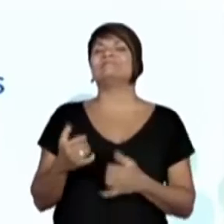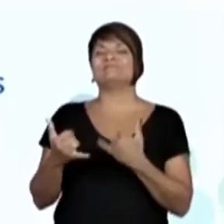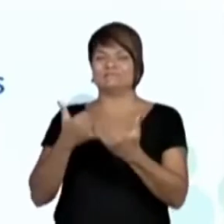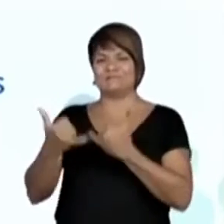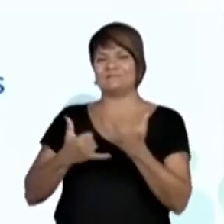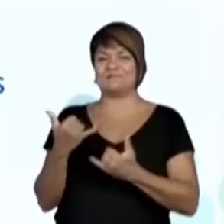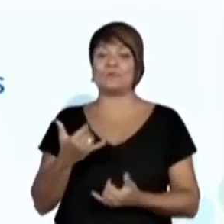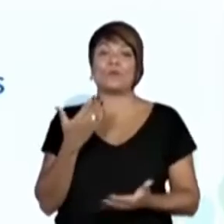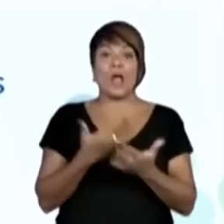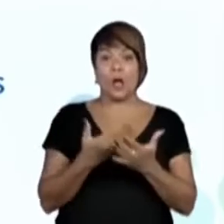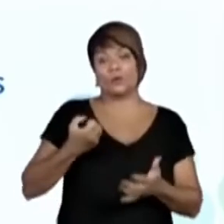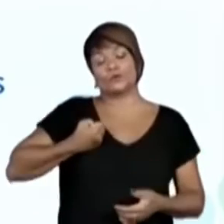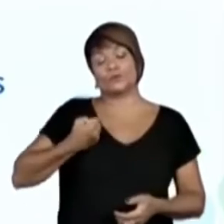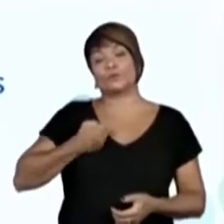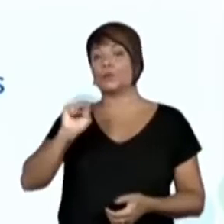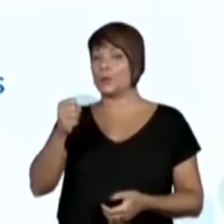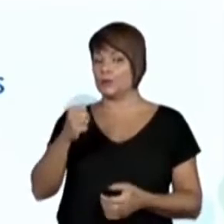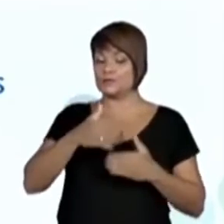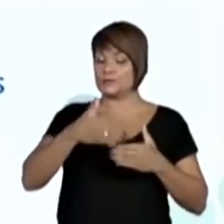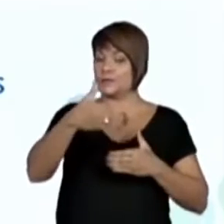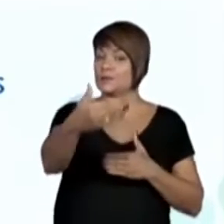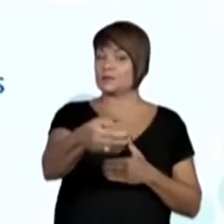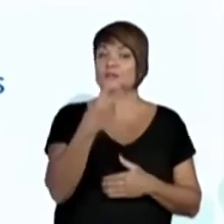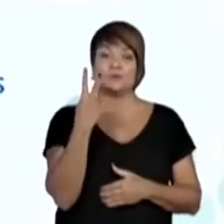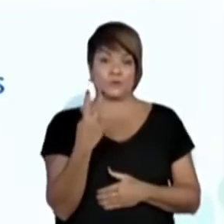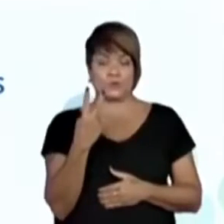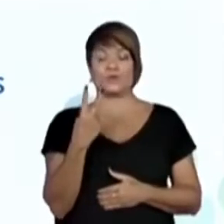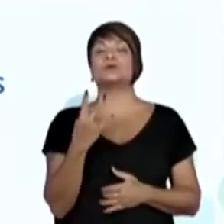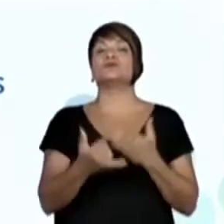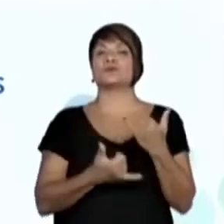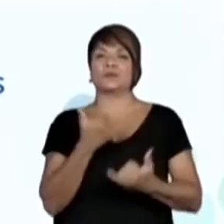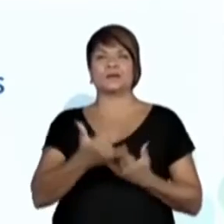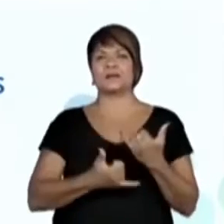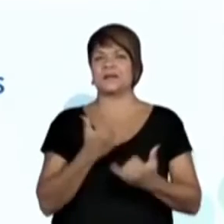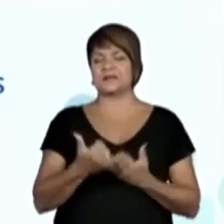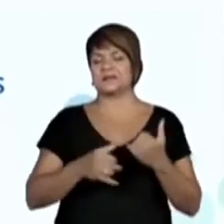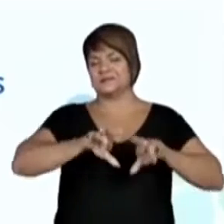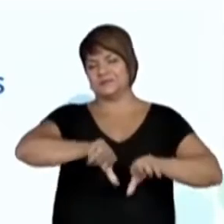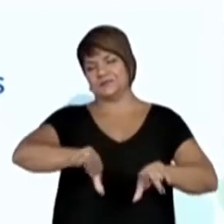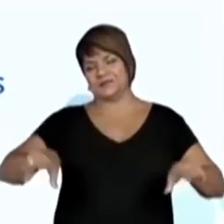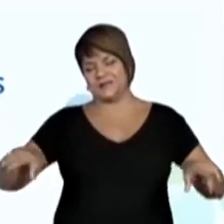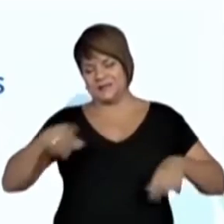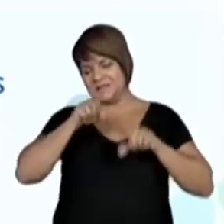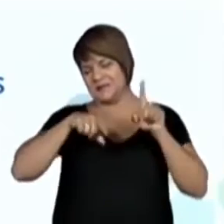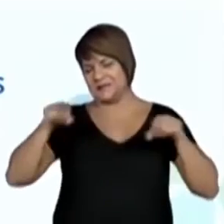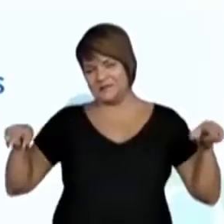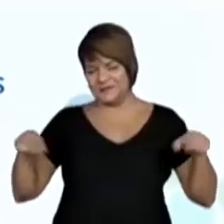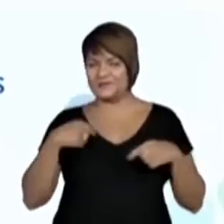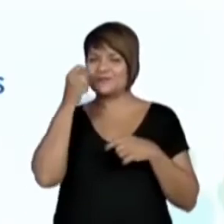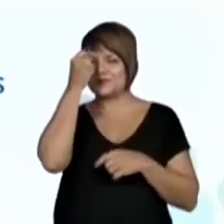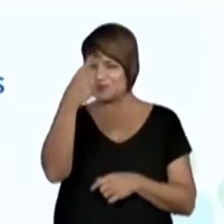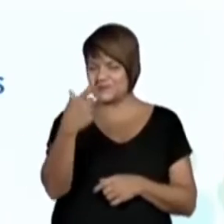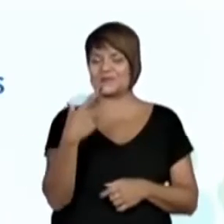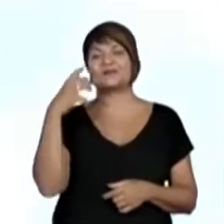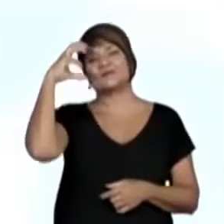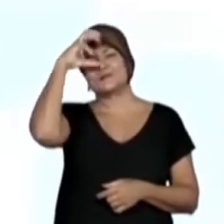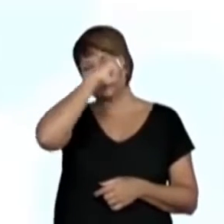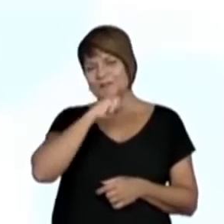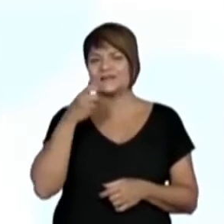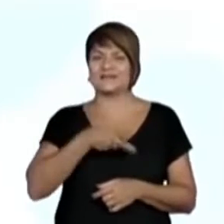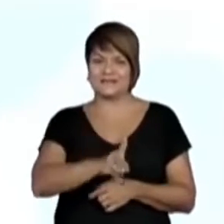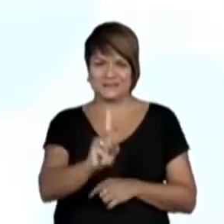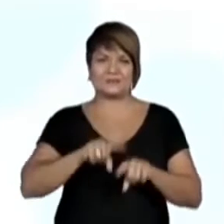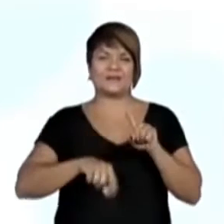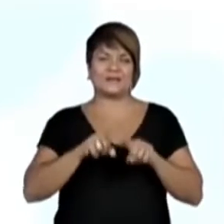aula 8 aí da sequência 2 de brincadeiras de diferentes culturas do material do Aprender Sempre.